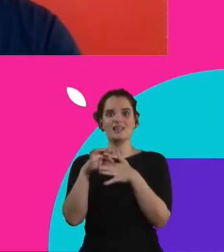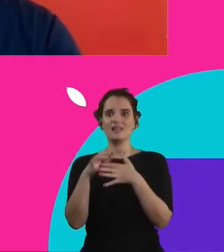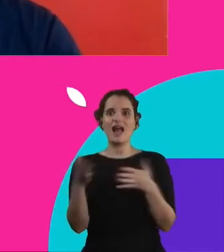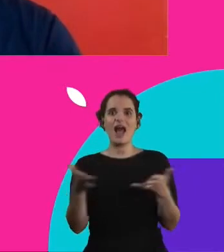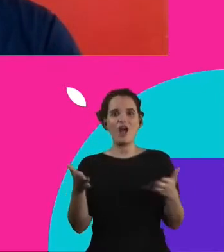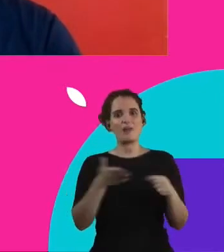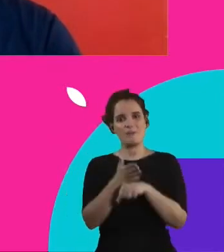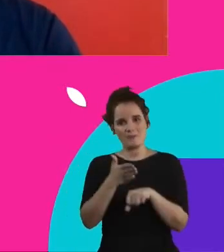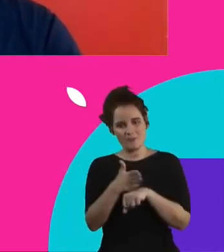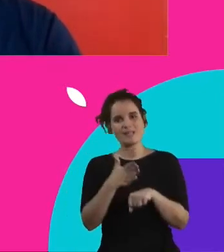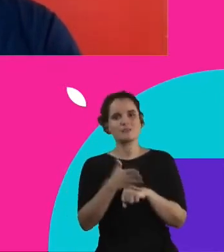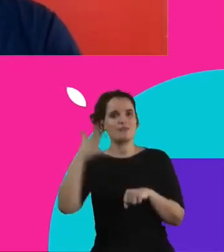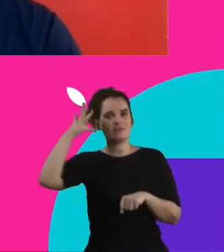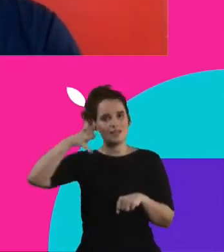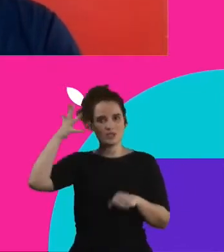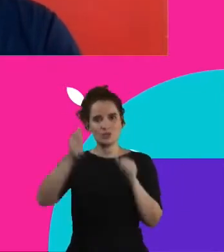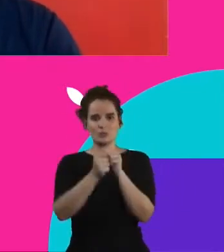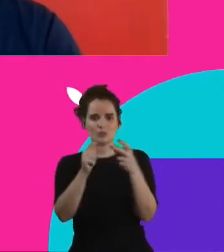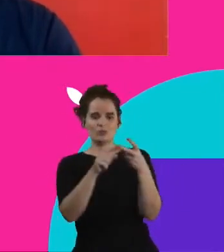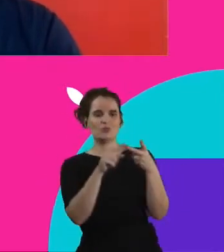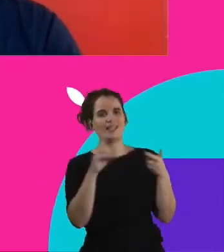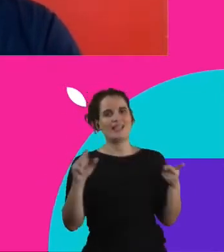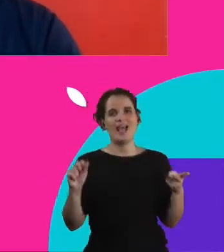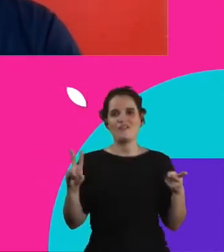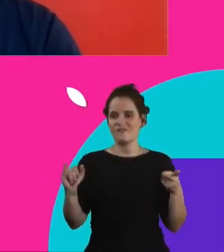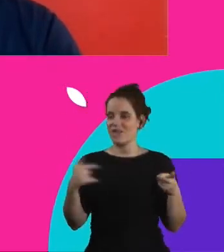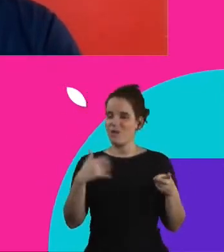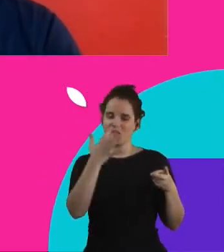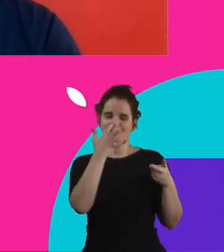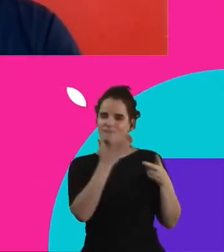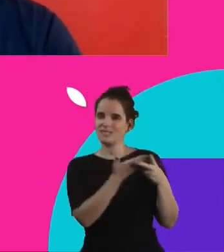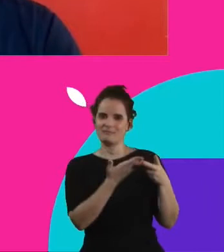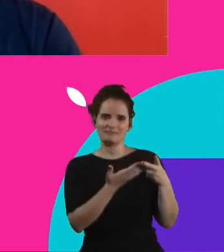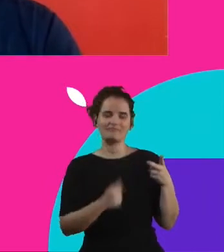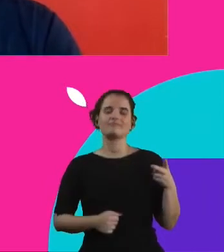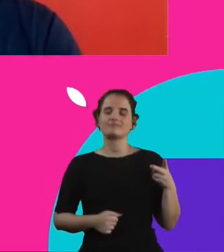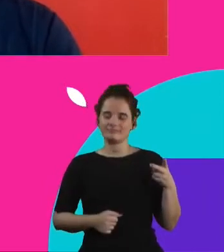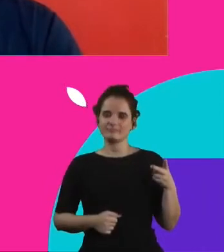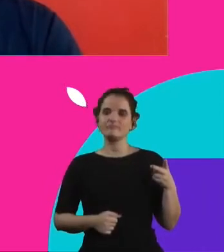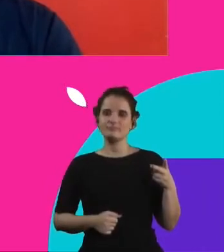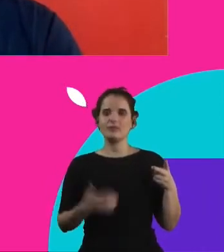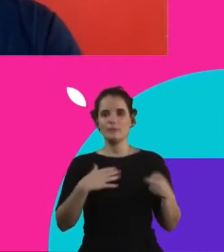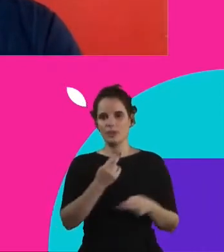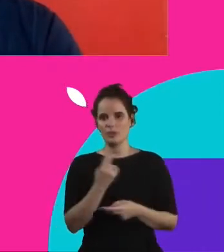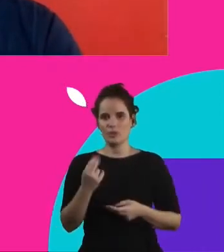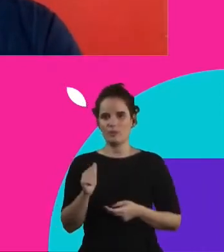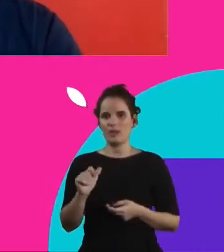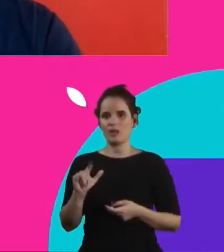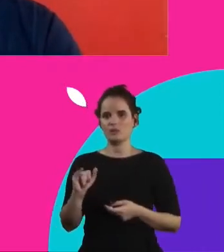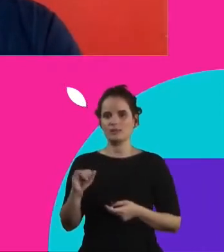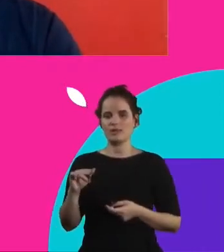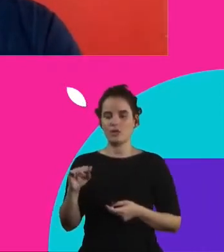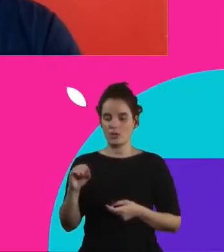painel junto com o Davi Hertz, que é uma pessoa que eu também admiro imensamente. Bom, meu nome é Alcione Silva, eu sou